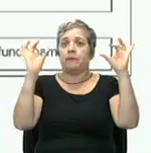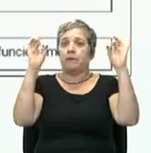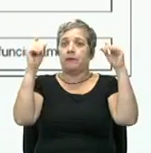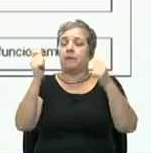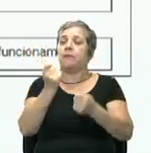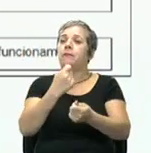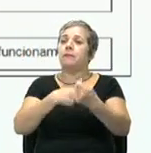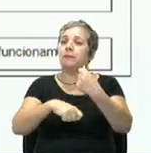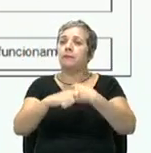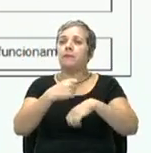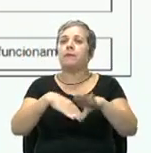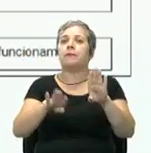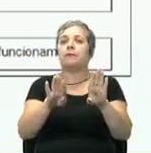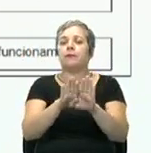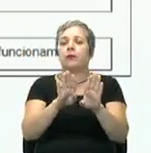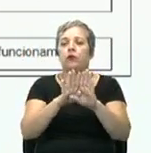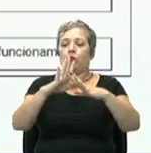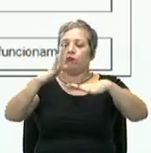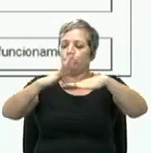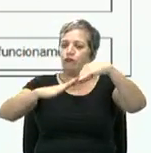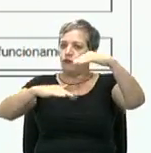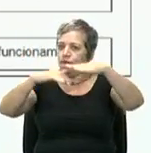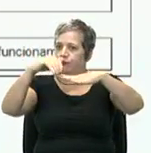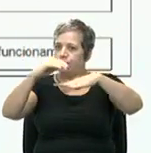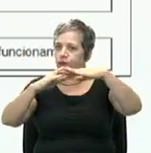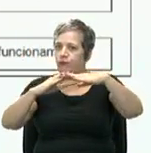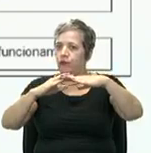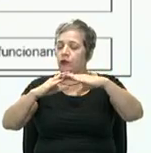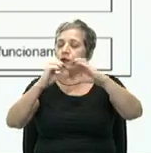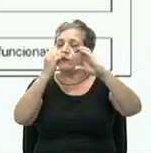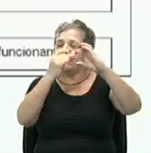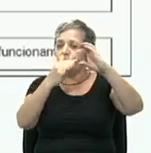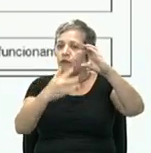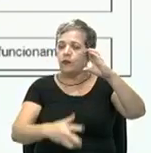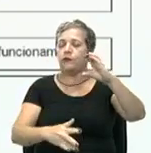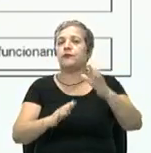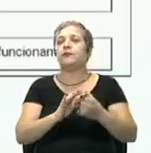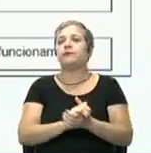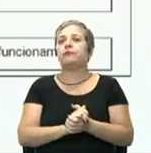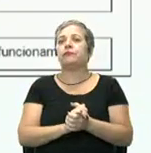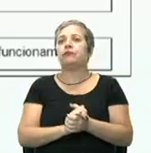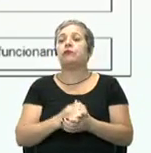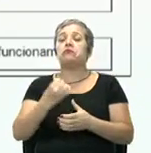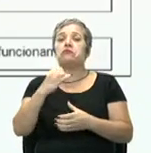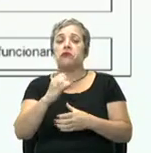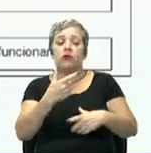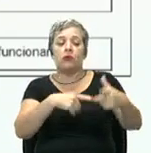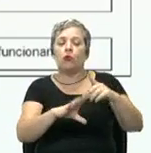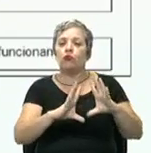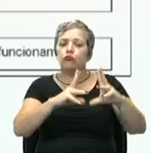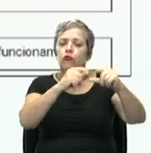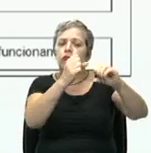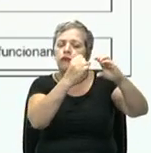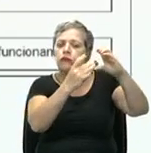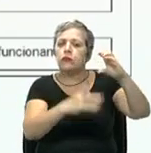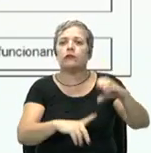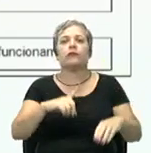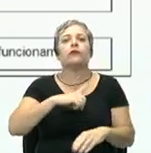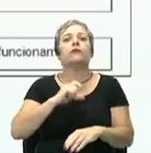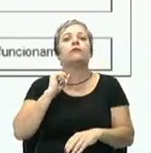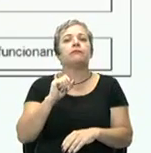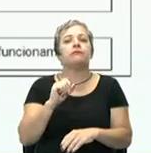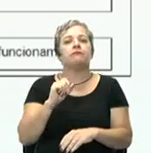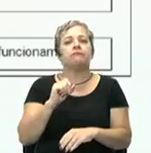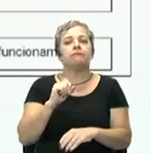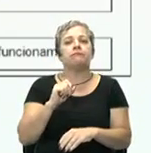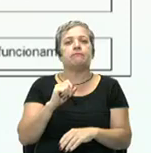administração. E a profissionalização. Esses são os principais pontos. Se eu trabalho com todos esses pontos, eu vou ter o quê?